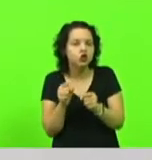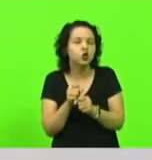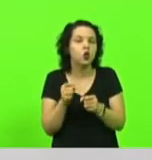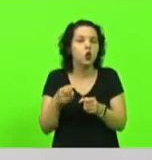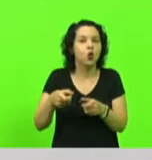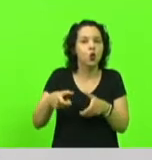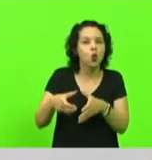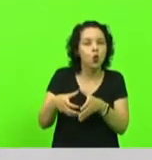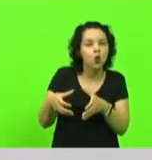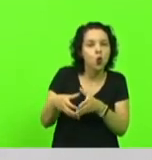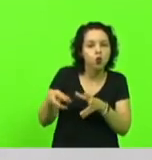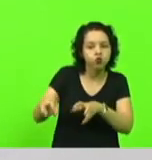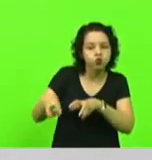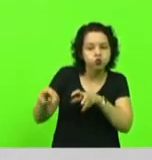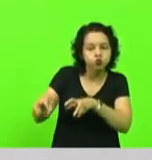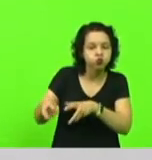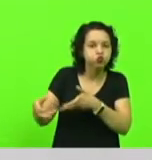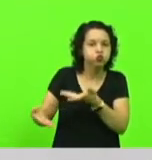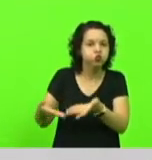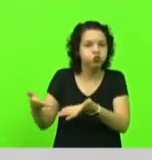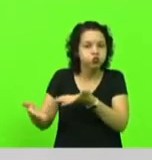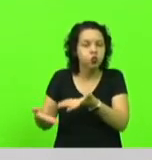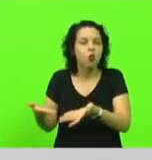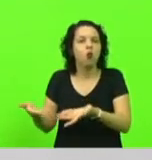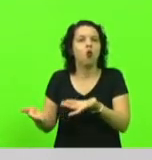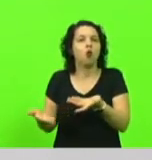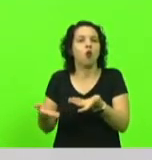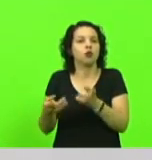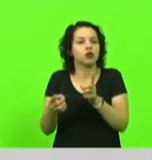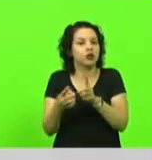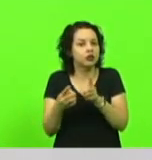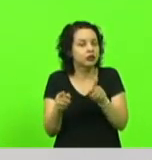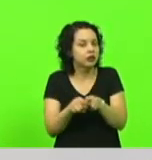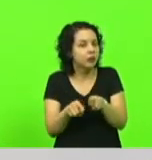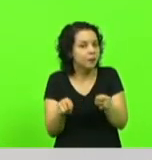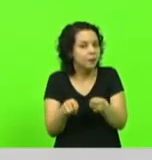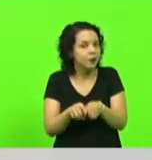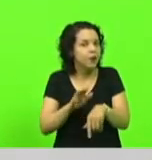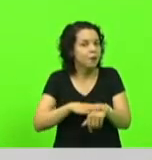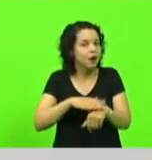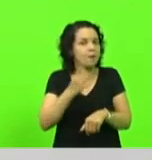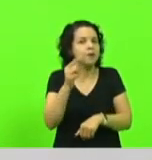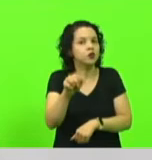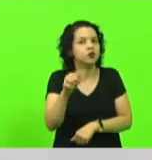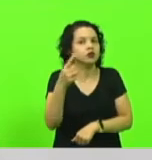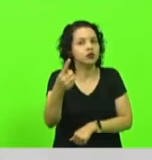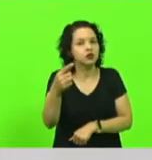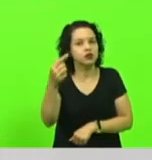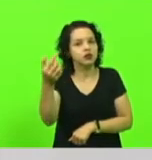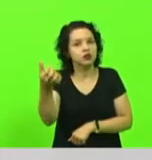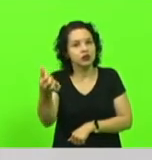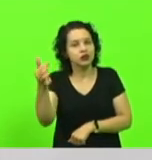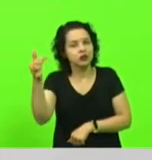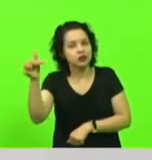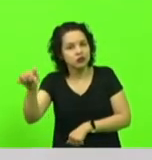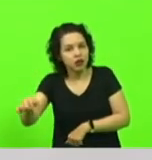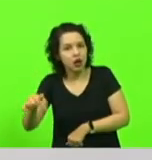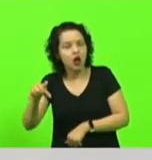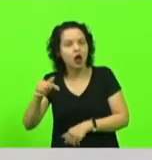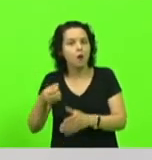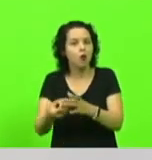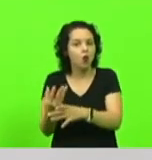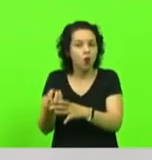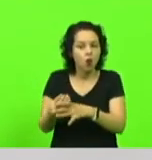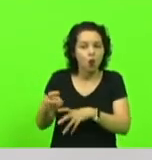de atender, já nesse ano, 1.167 produtores em Santa Catarina, o que representa